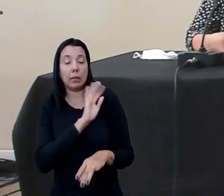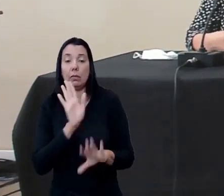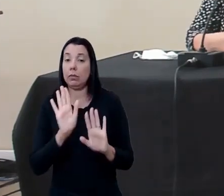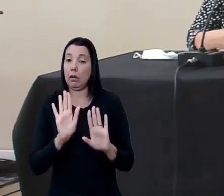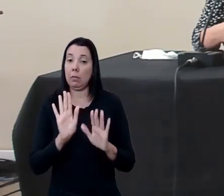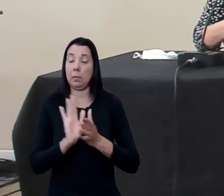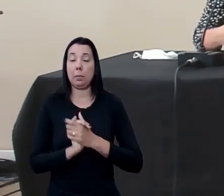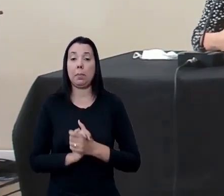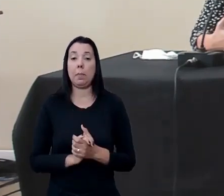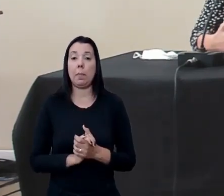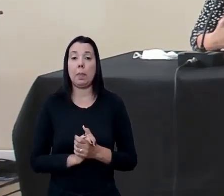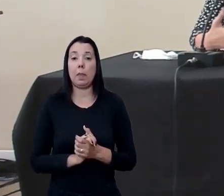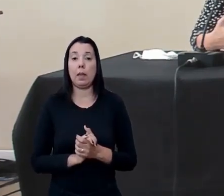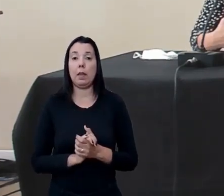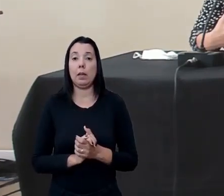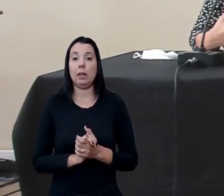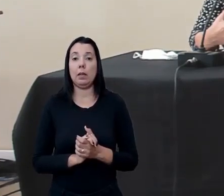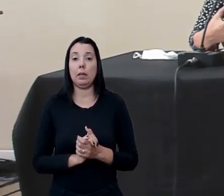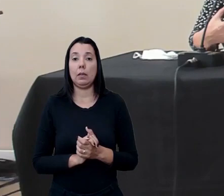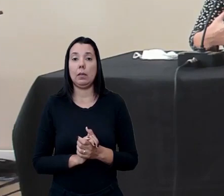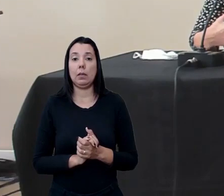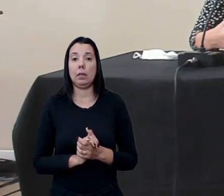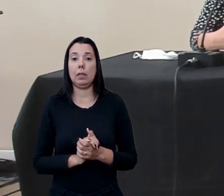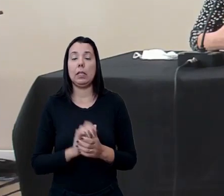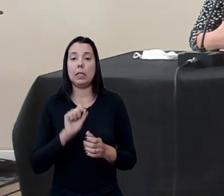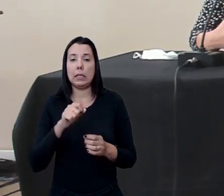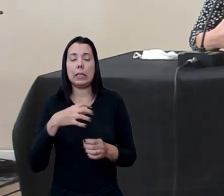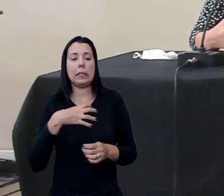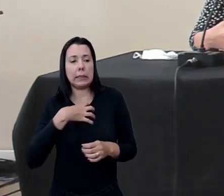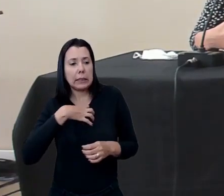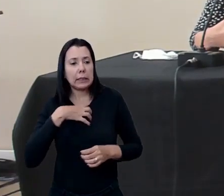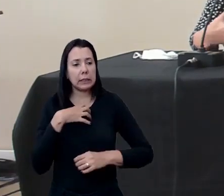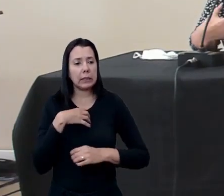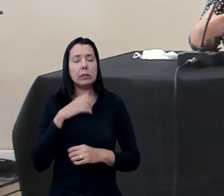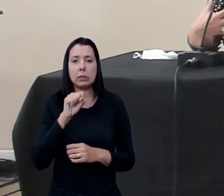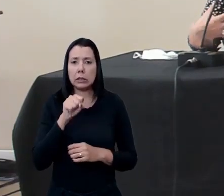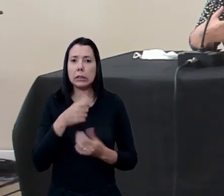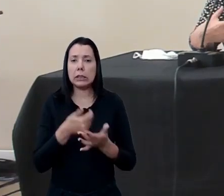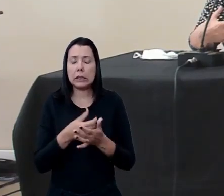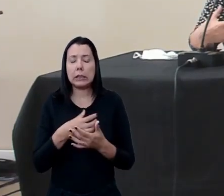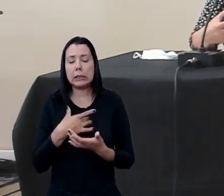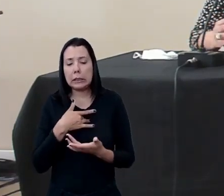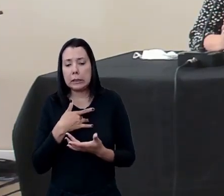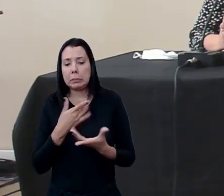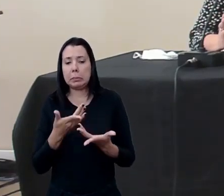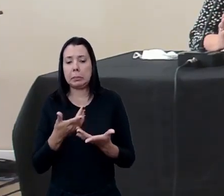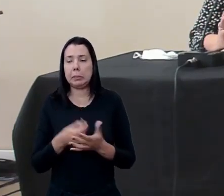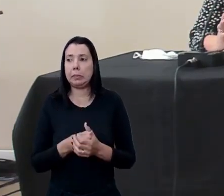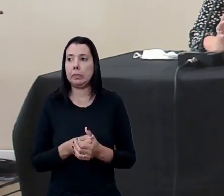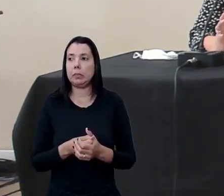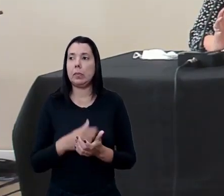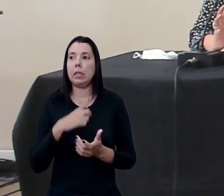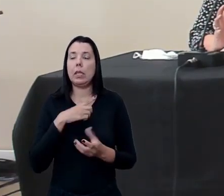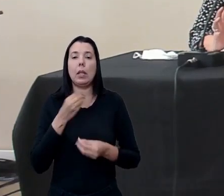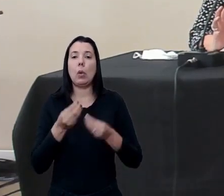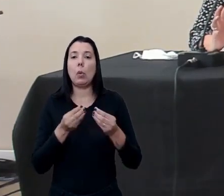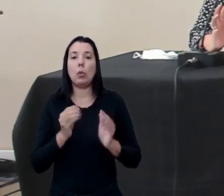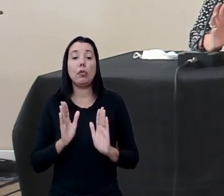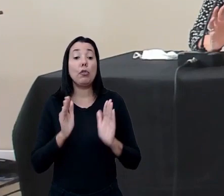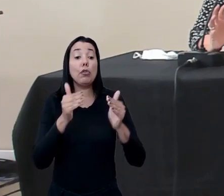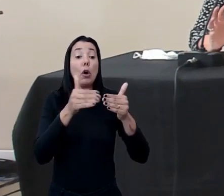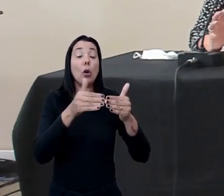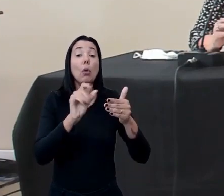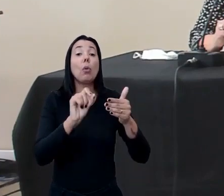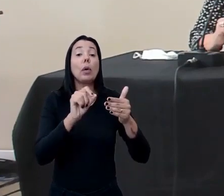não ele não está ele é muito sensível ele está muito ele tem como foco